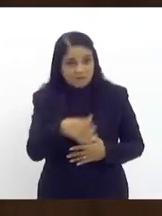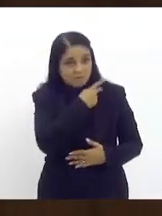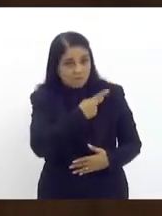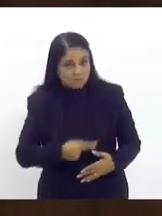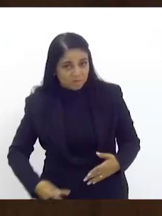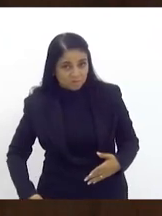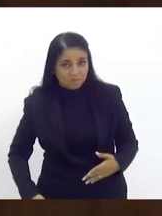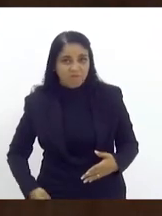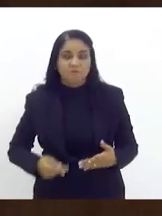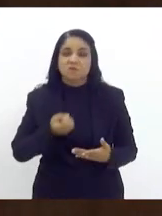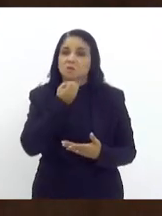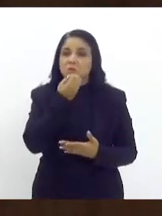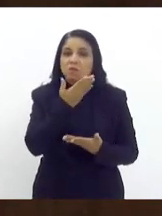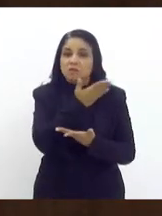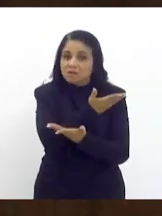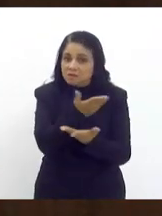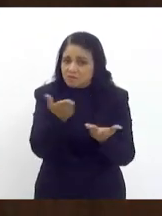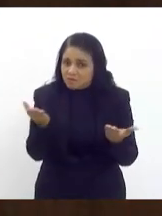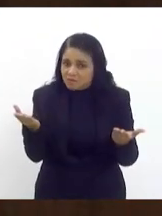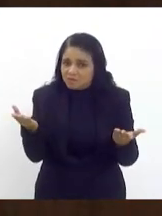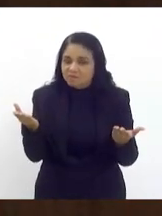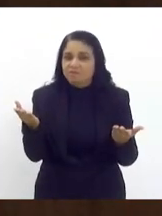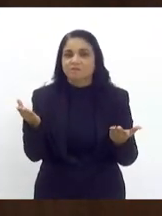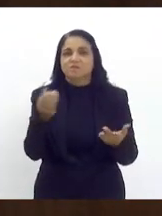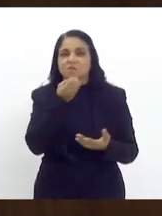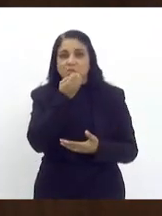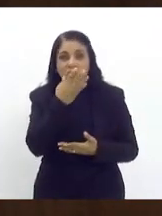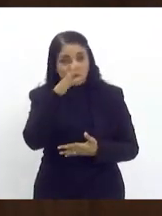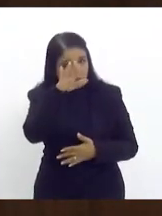Boa tarde a todos que estão nos assistindo à TV Alerj.